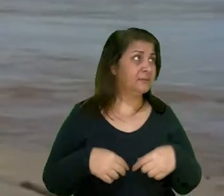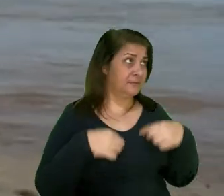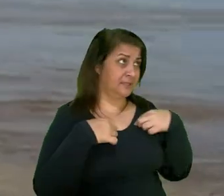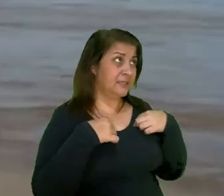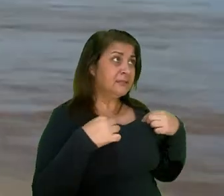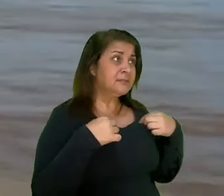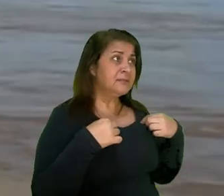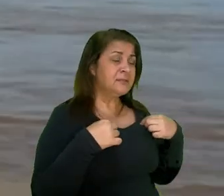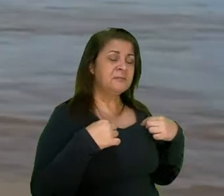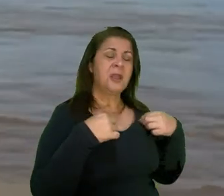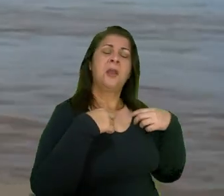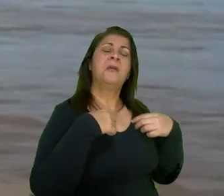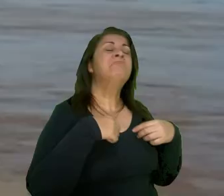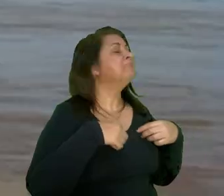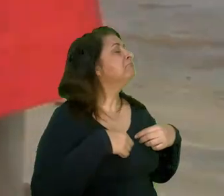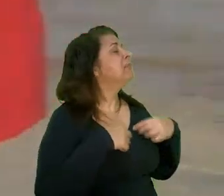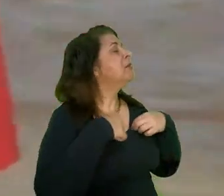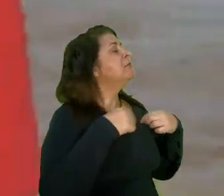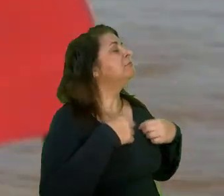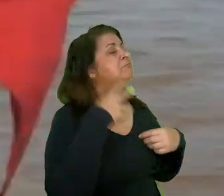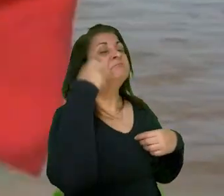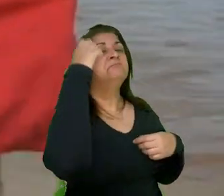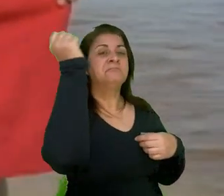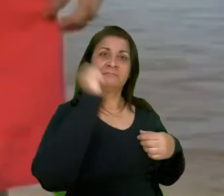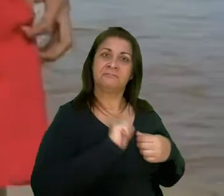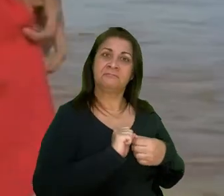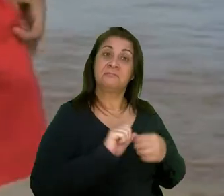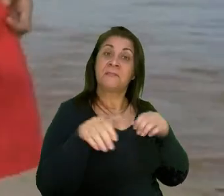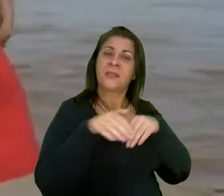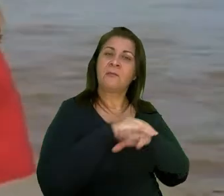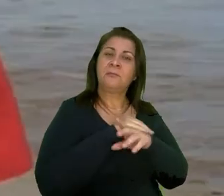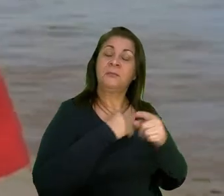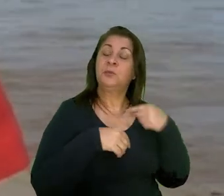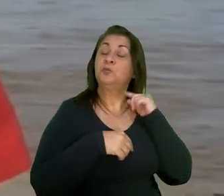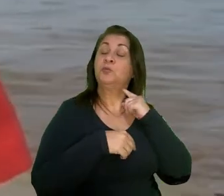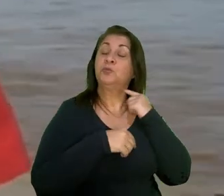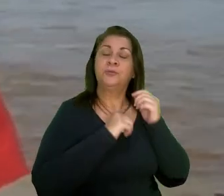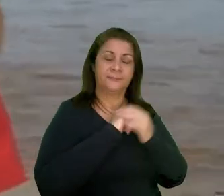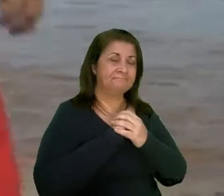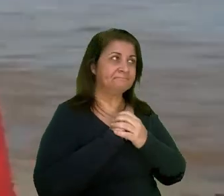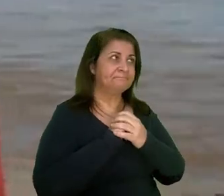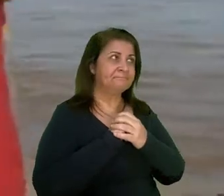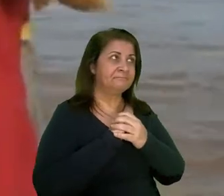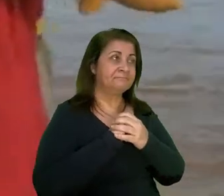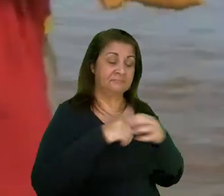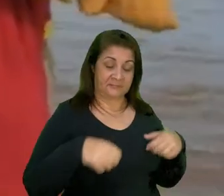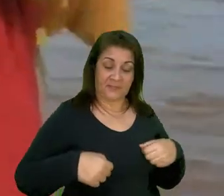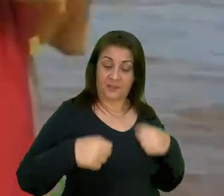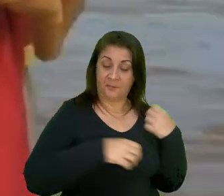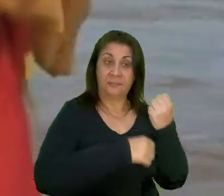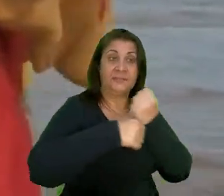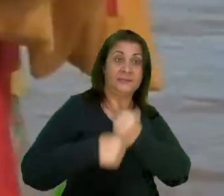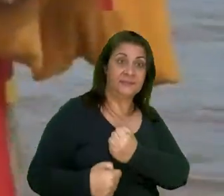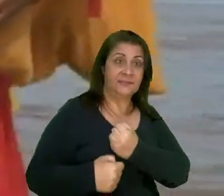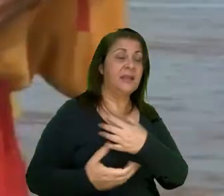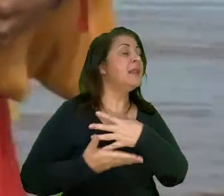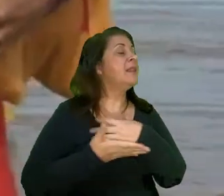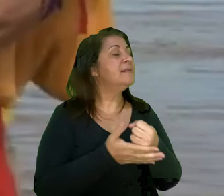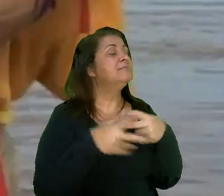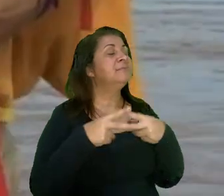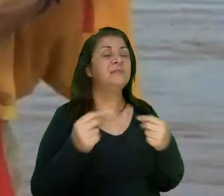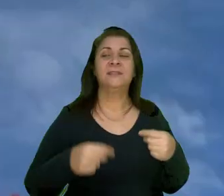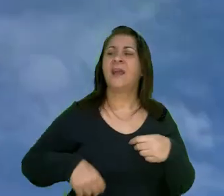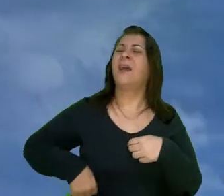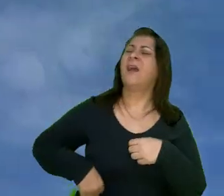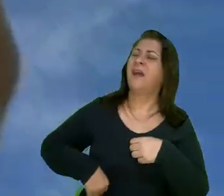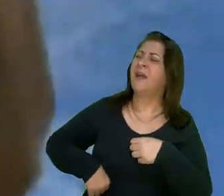Isso? É roupa de viagem. O guarda-peito, pra não sujar a roupa. E o piquá, mole de eu levar as